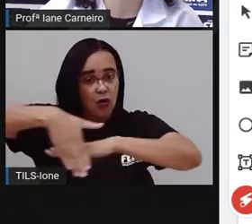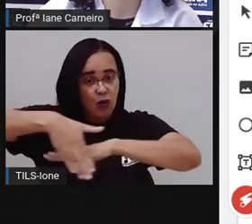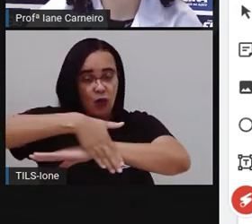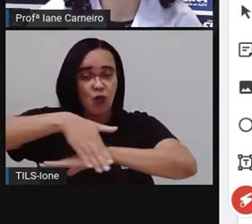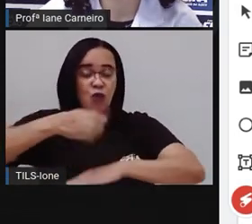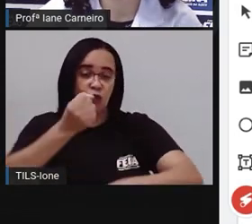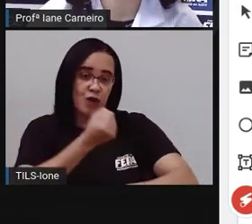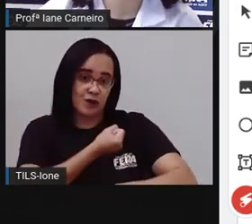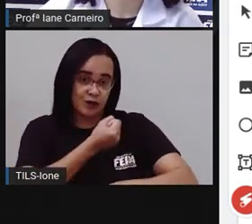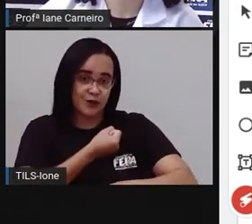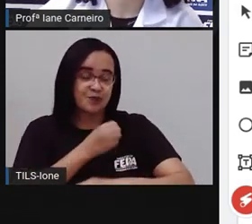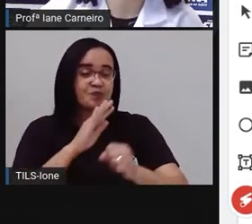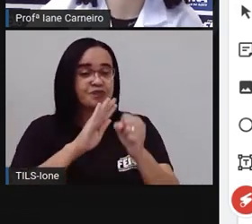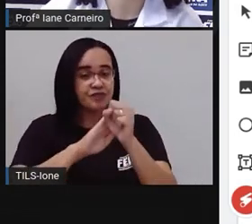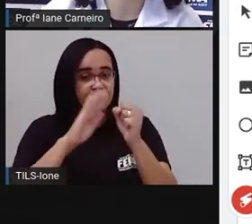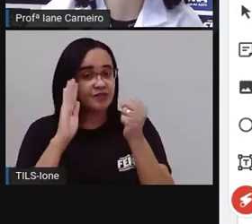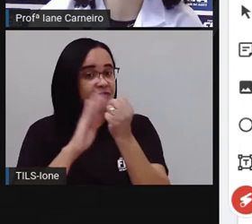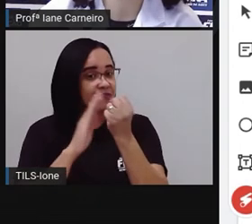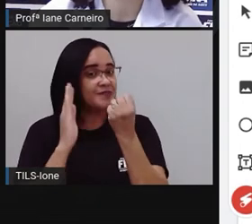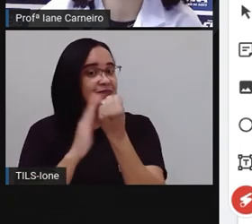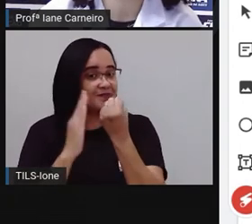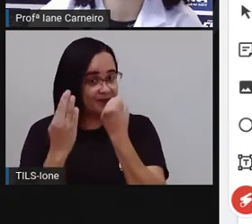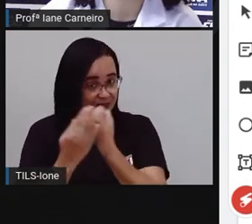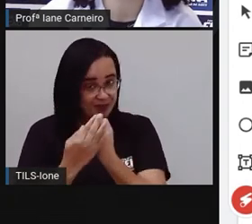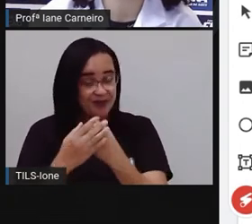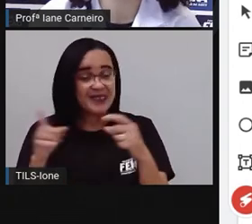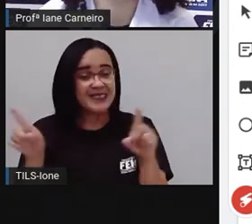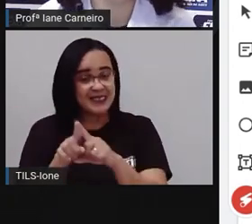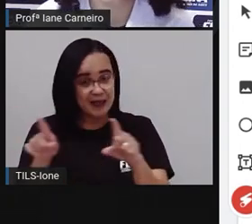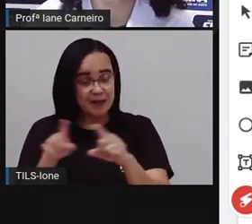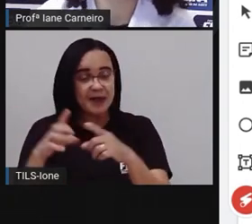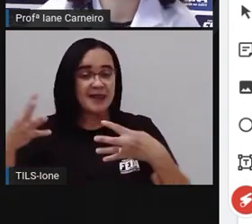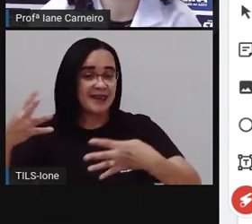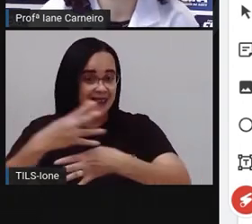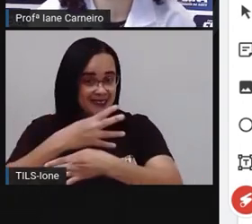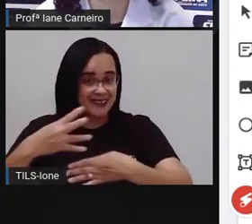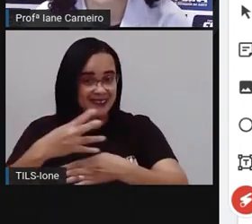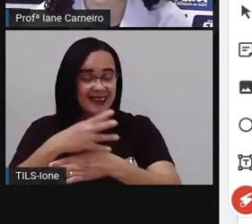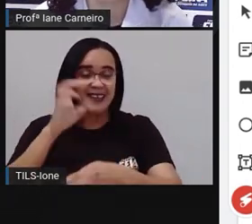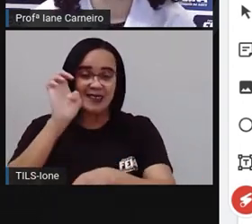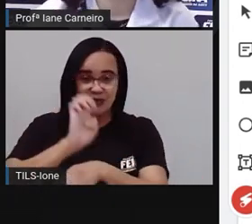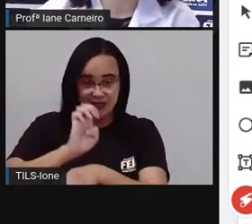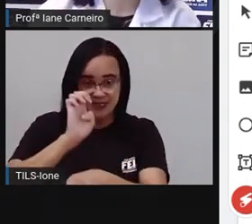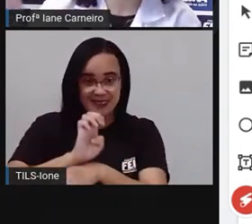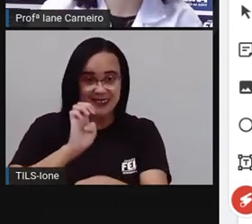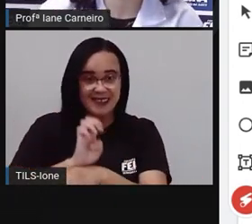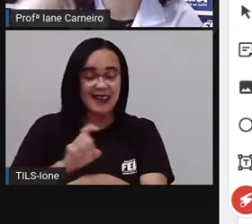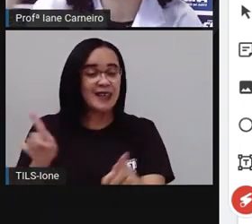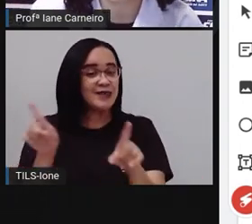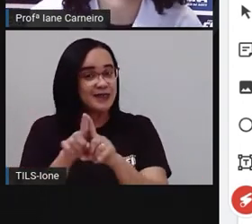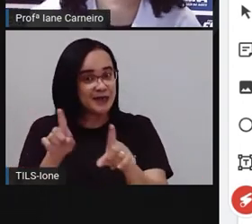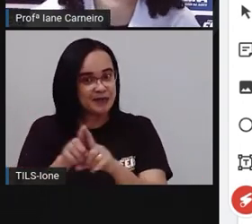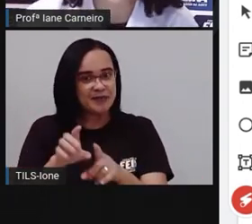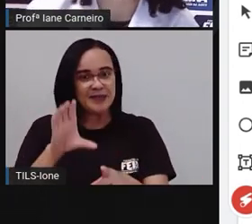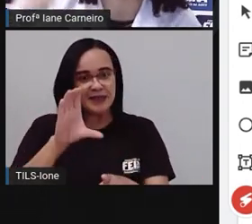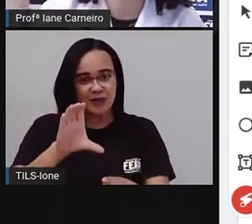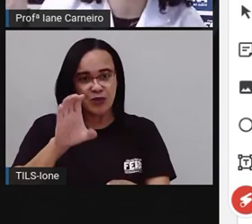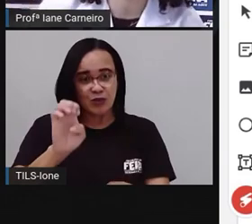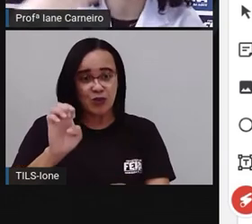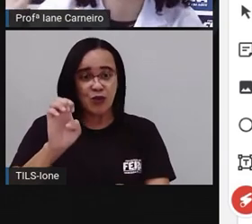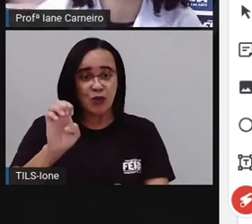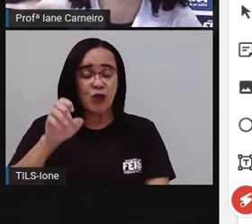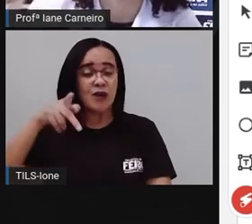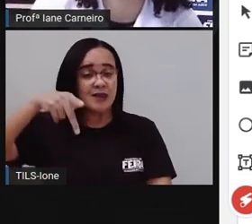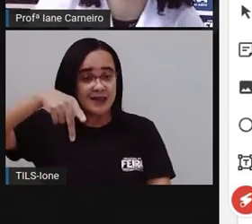O bairro e a cidade, o estado onde nós moramos. Tem também o CEP, né? Que é uma informação a mais, que quem